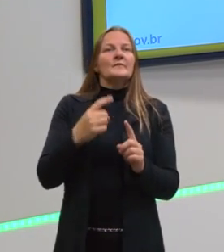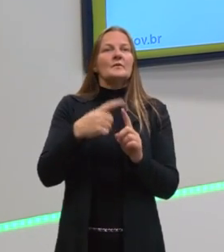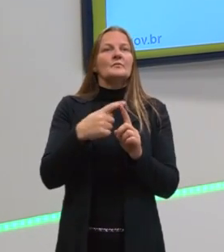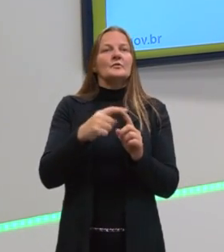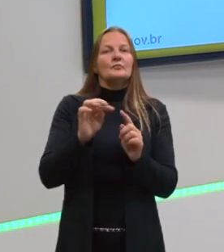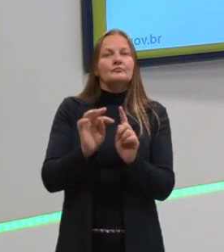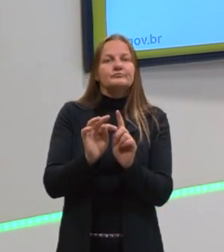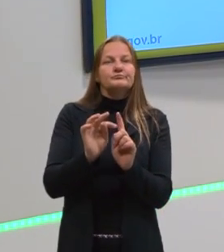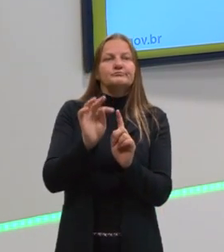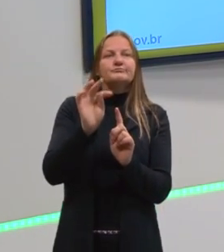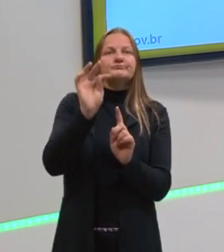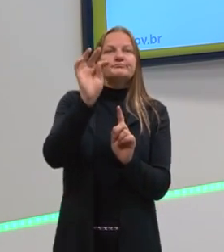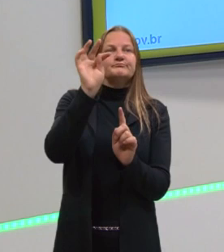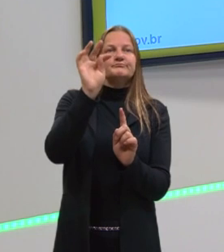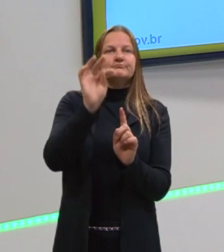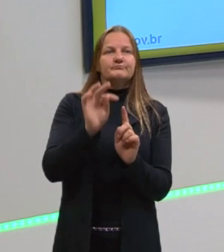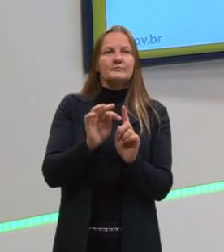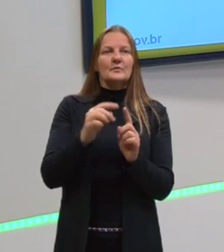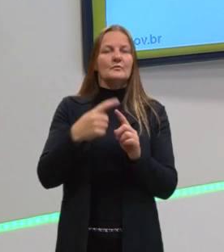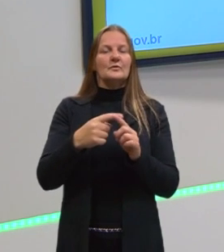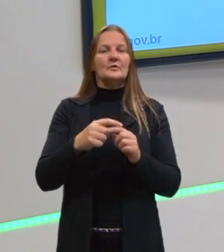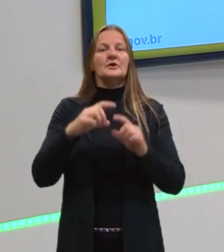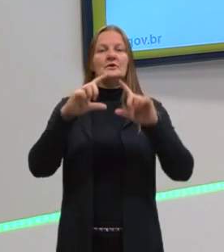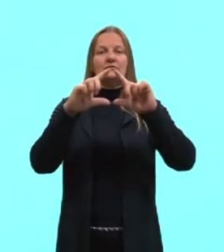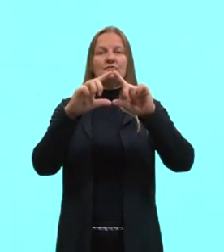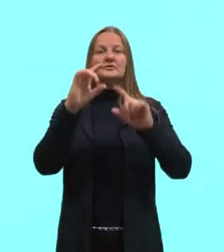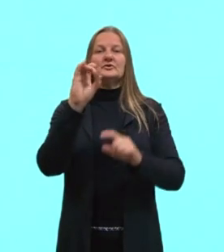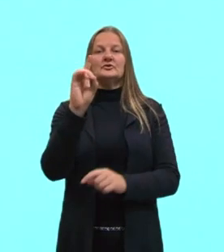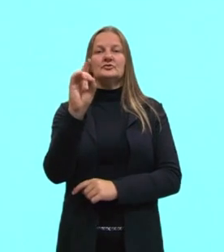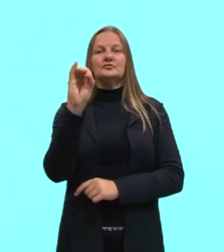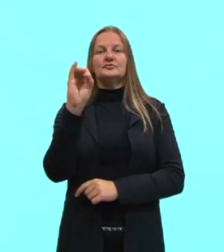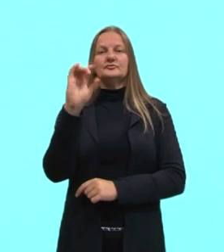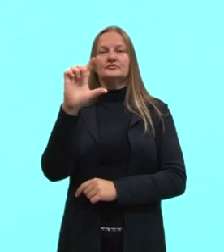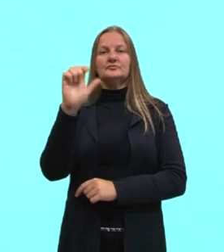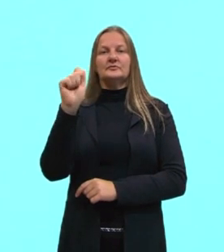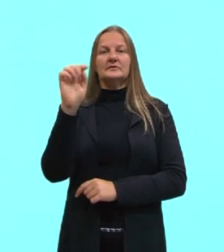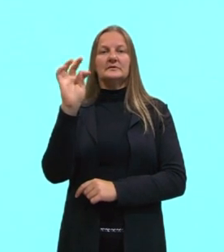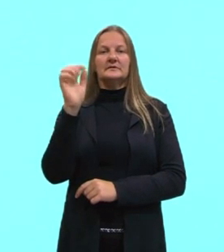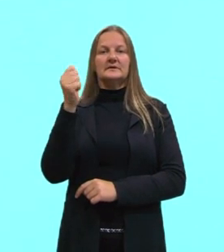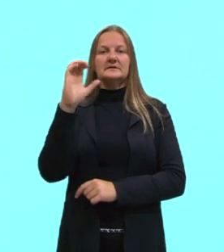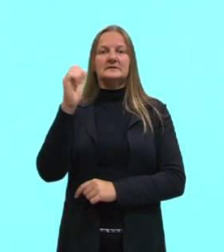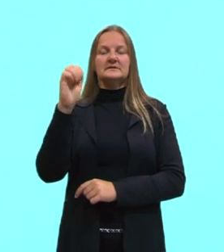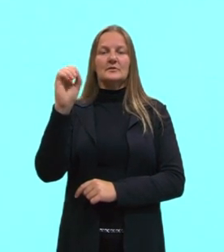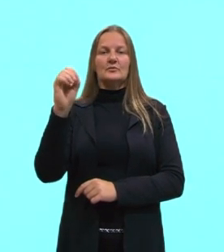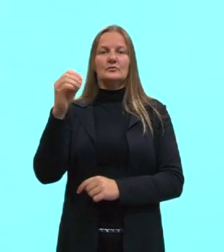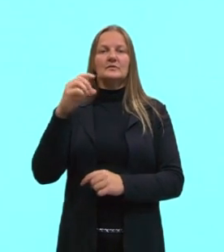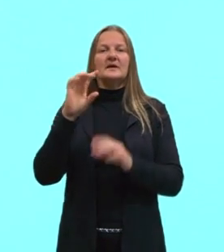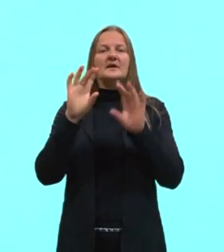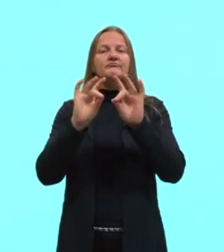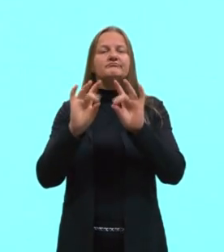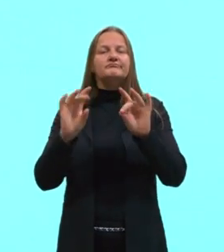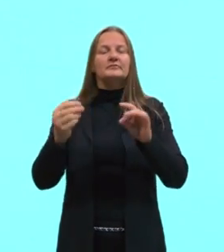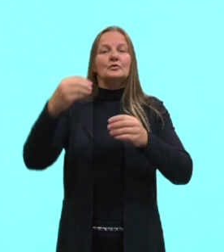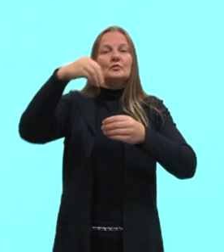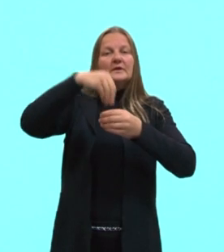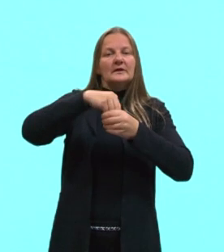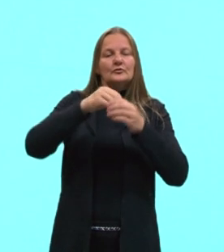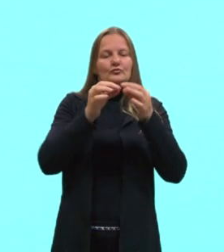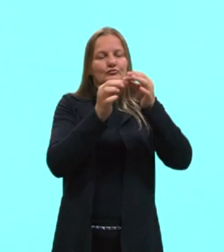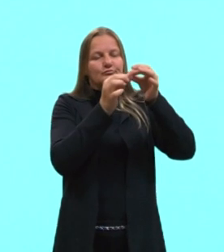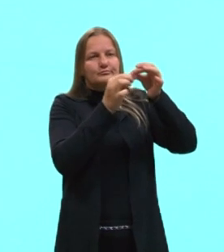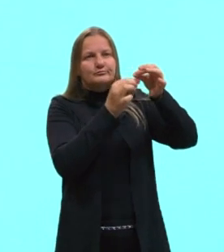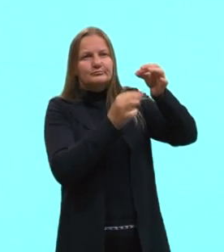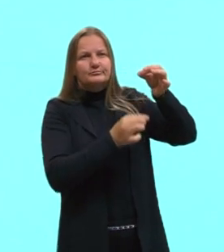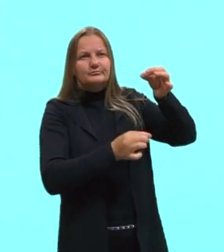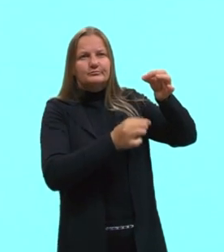A gente chama, então, que houve uma dilatação no líquido que está aqui dentro do termômetro. Geralmente, é